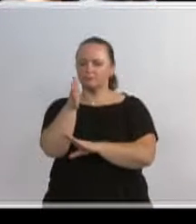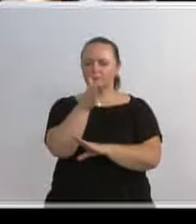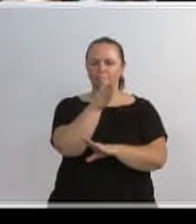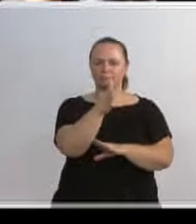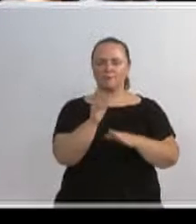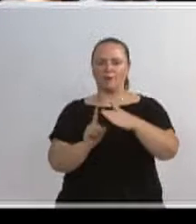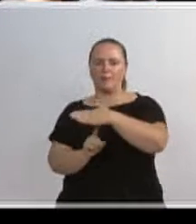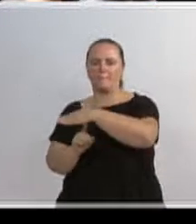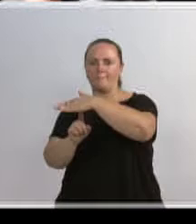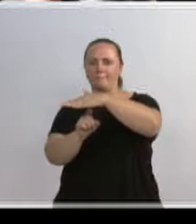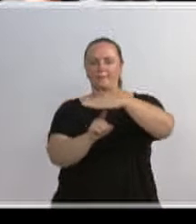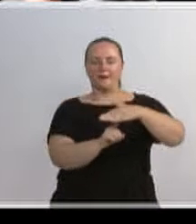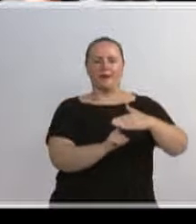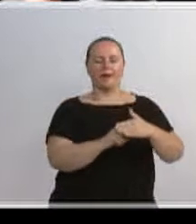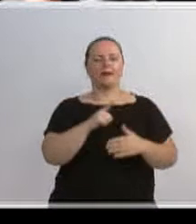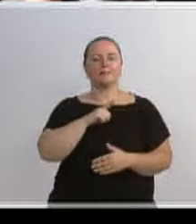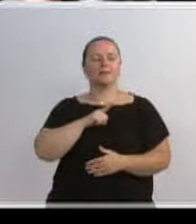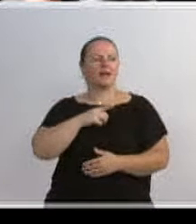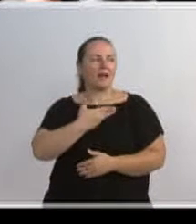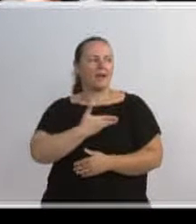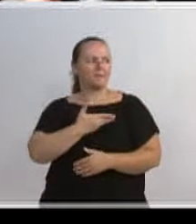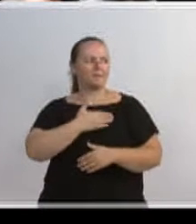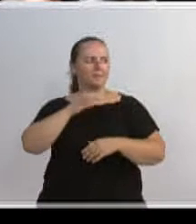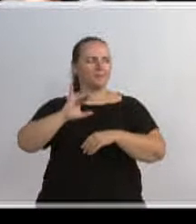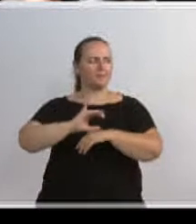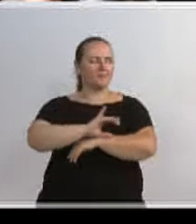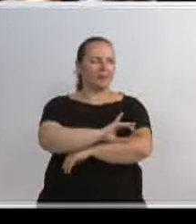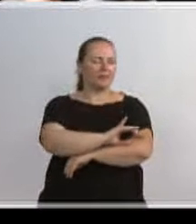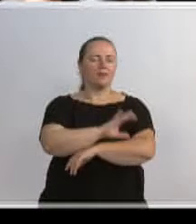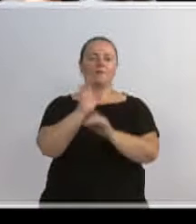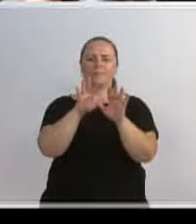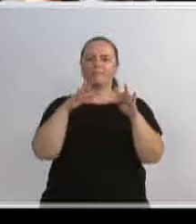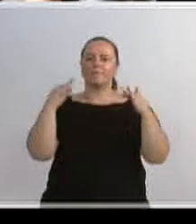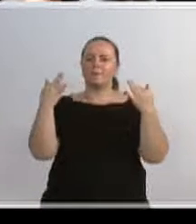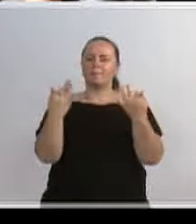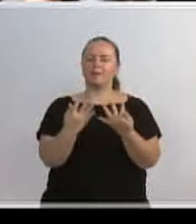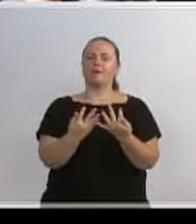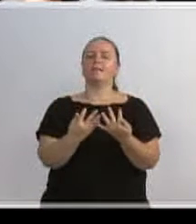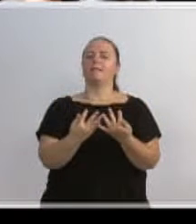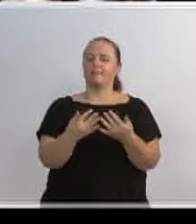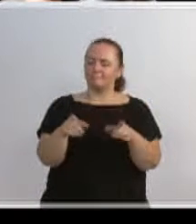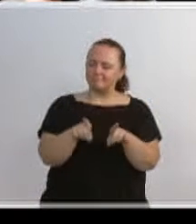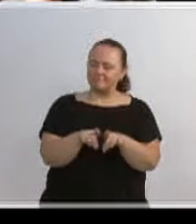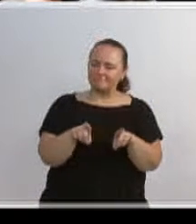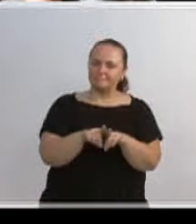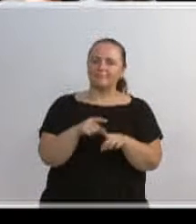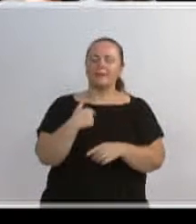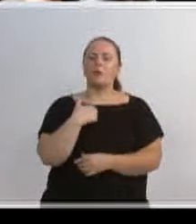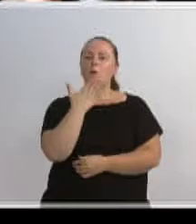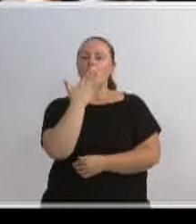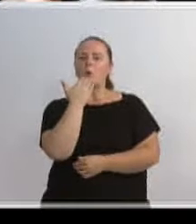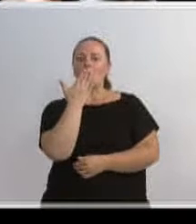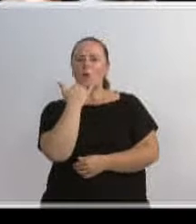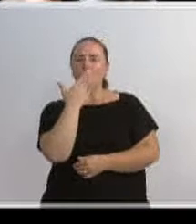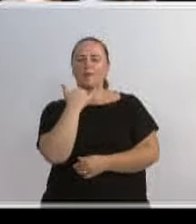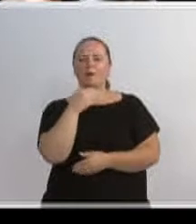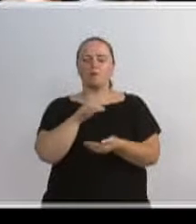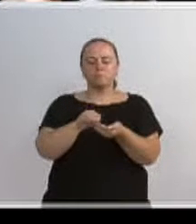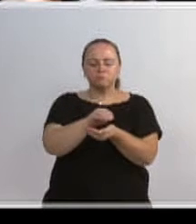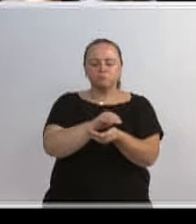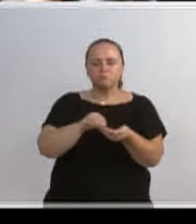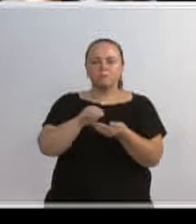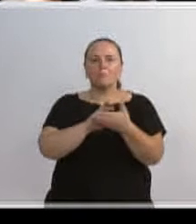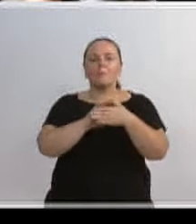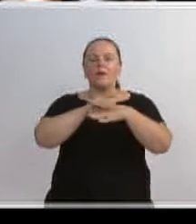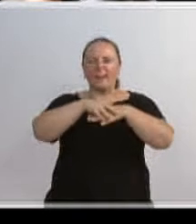delas aí que eu tenho uns amigos da Itopava, onde tenho parentes, familiares, fui lá comer um klops, como os alemães falam, um